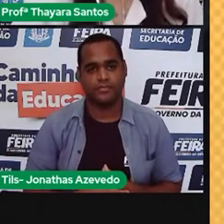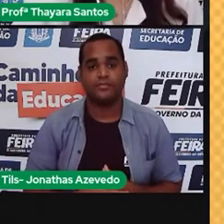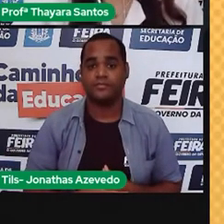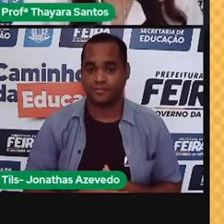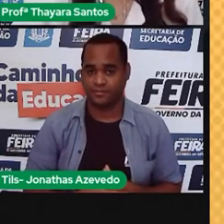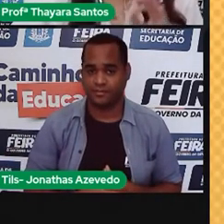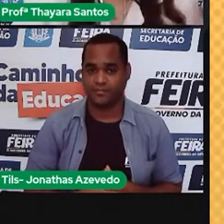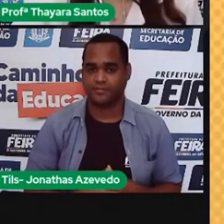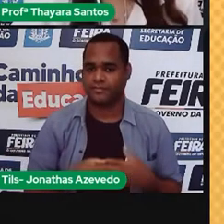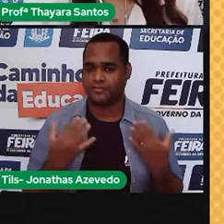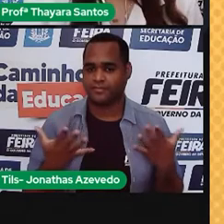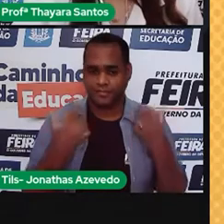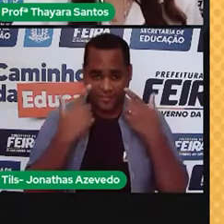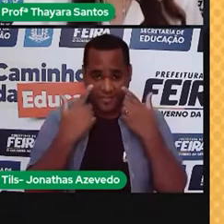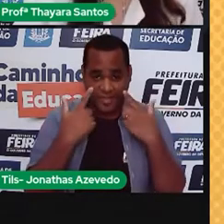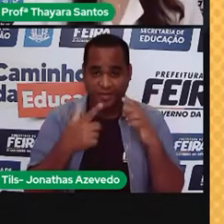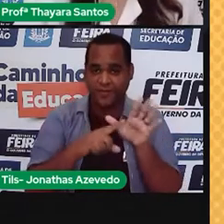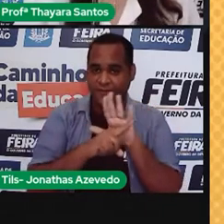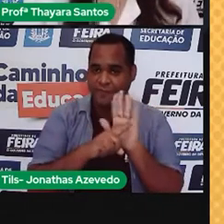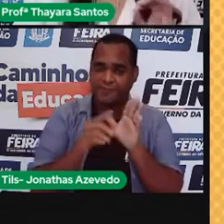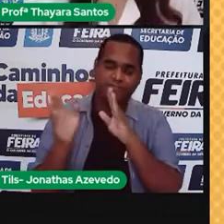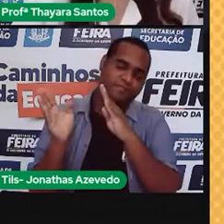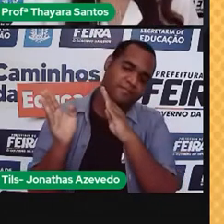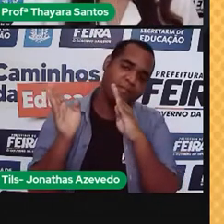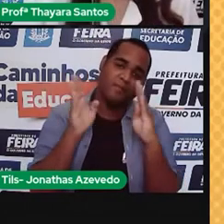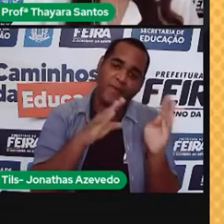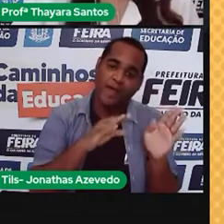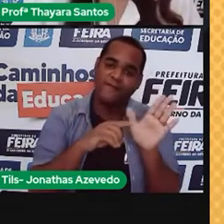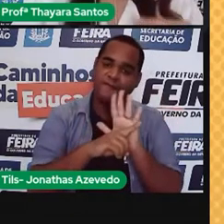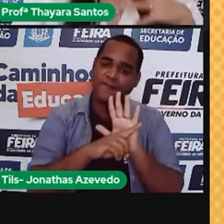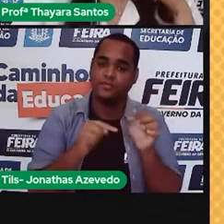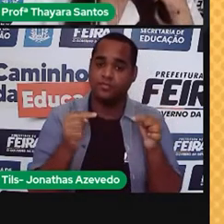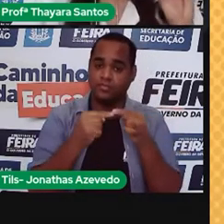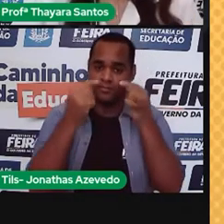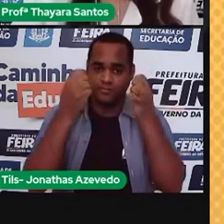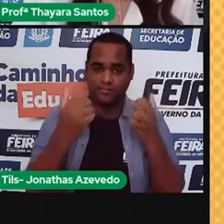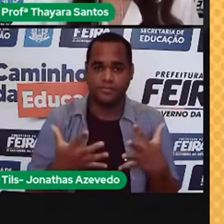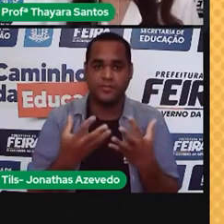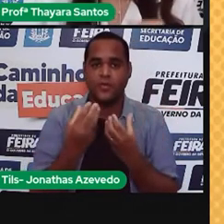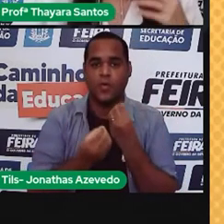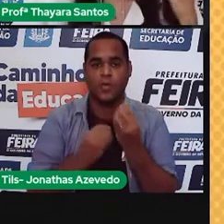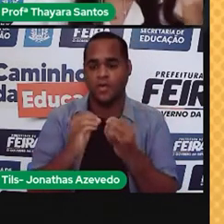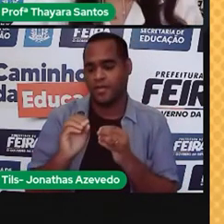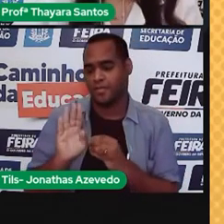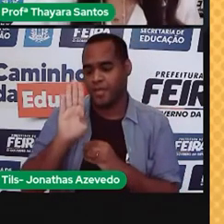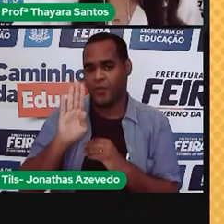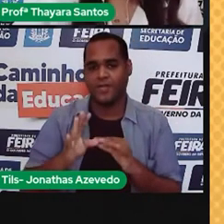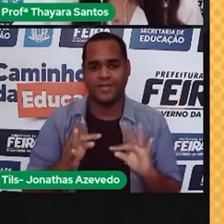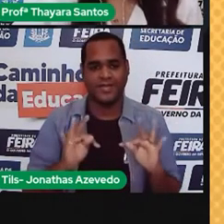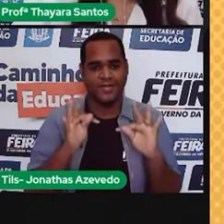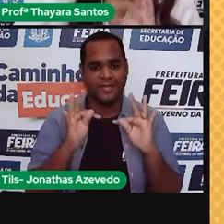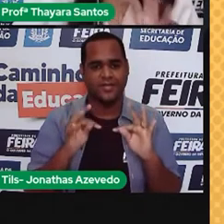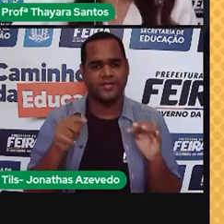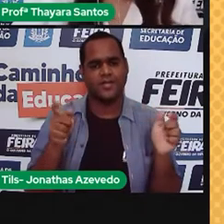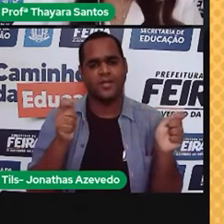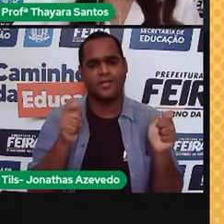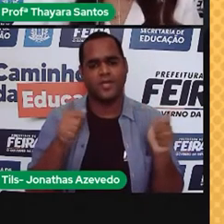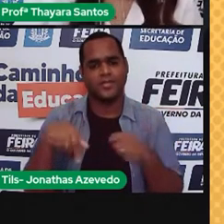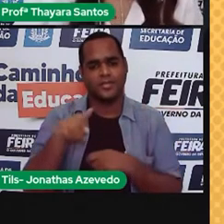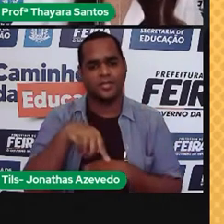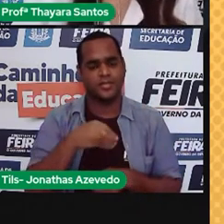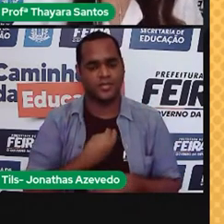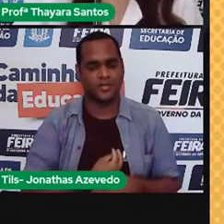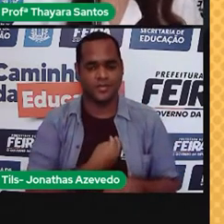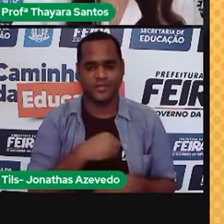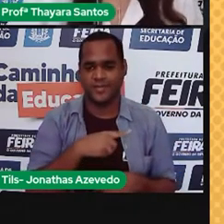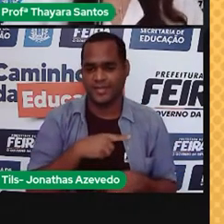Agora, falando mais sobre isso, a gente vai ver esse vídeo aqui, que vai explicar um pouquinho sobre o que é biotecnologia e falar sobre cada